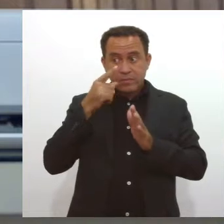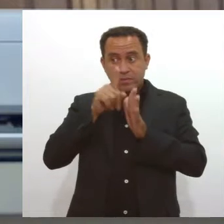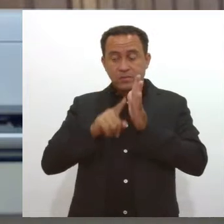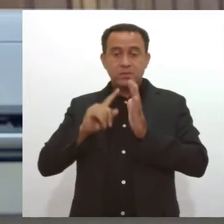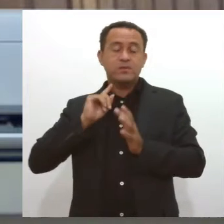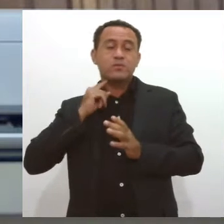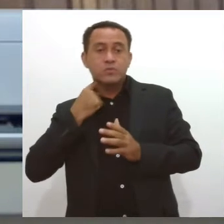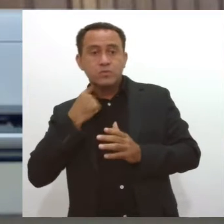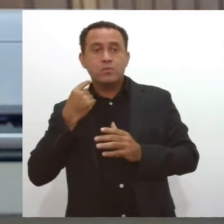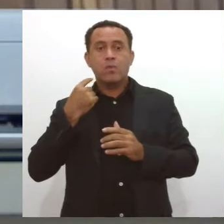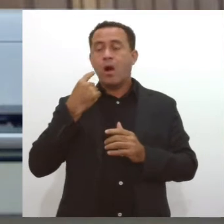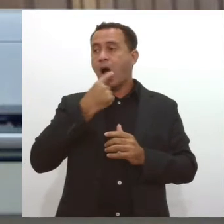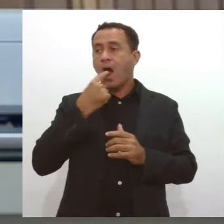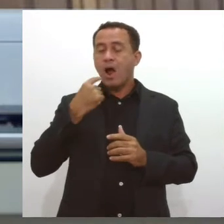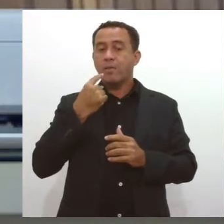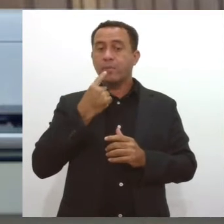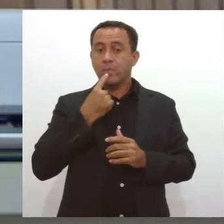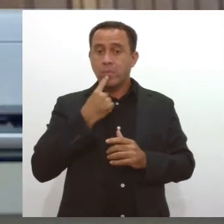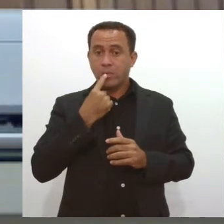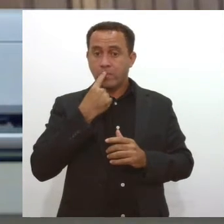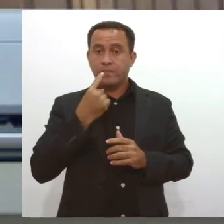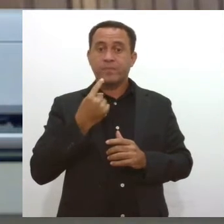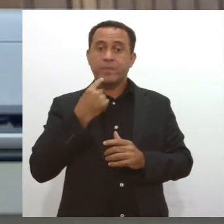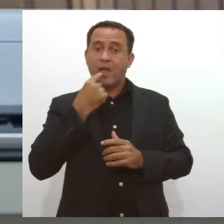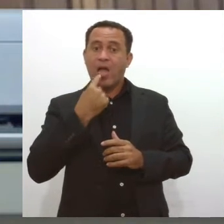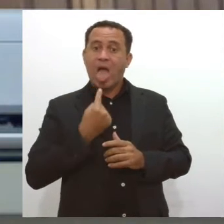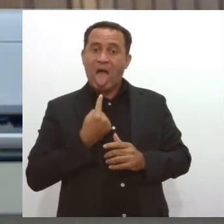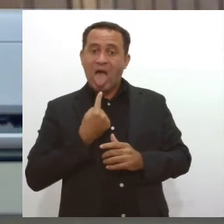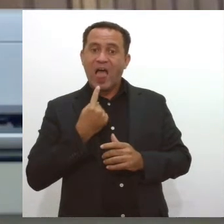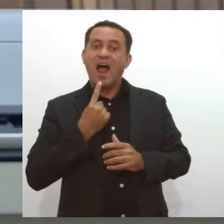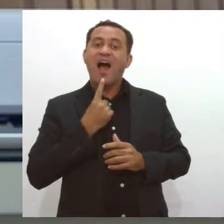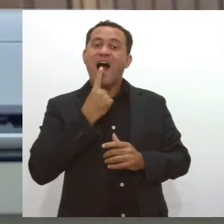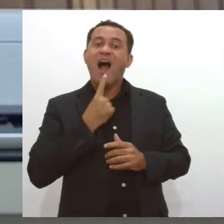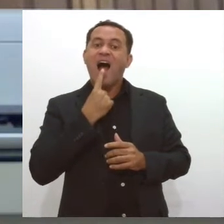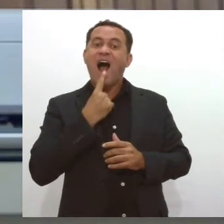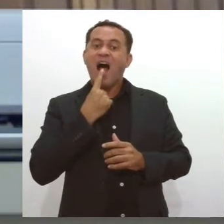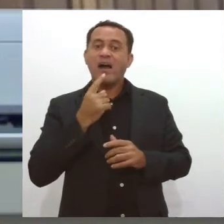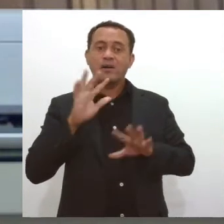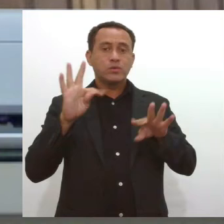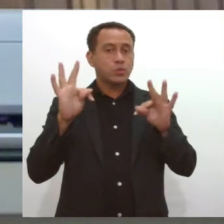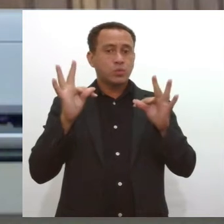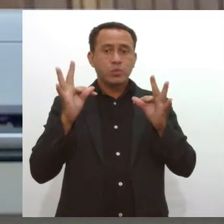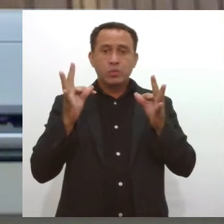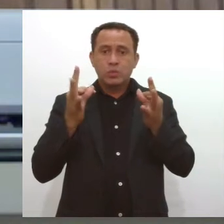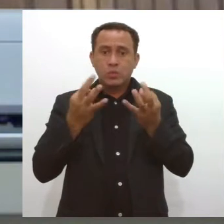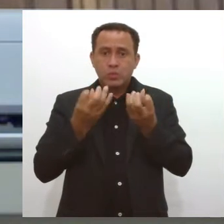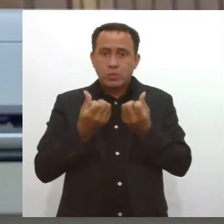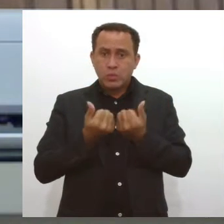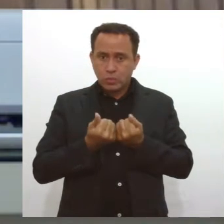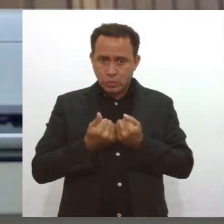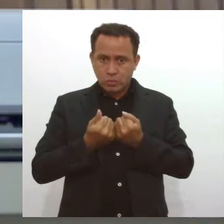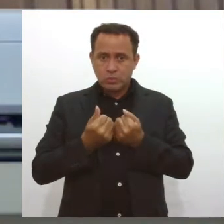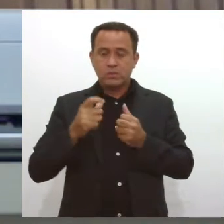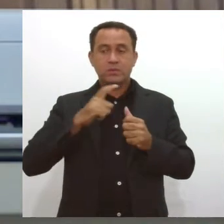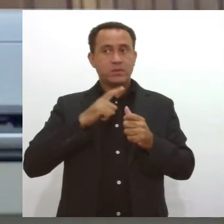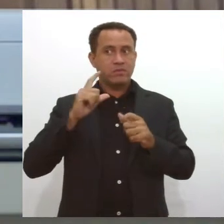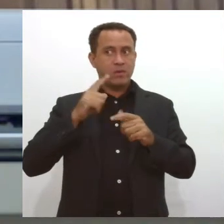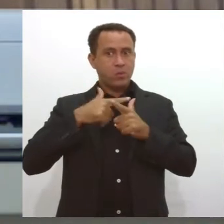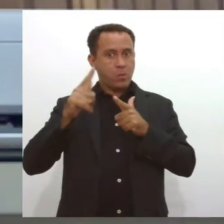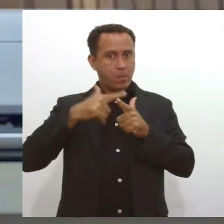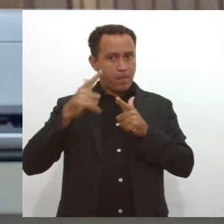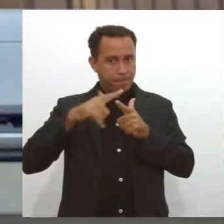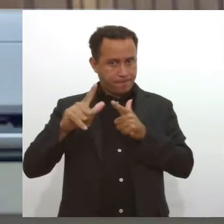bochecha, os lábios, a língua, o céu da boca, para que, a partir do momento que haja qualquer tipo de alteração, uma